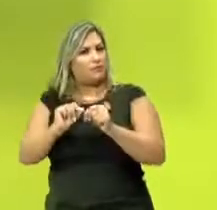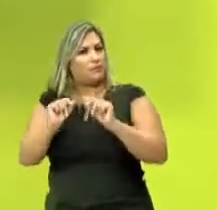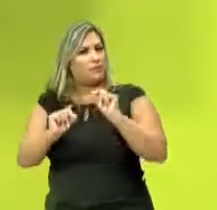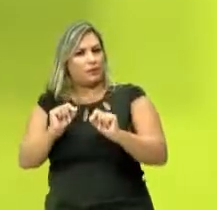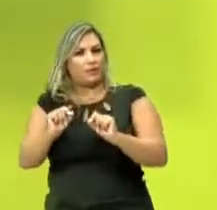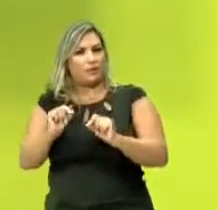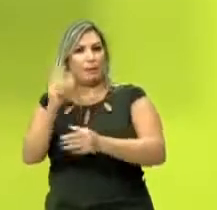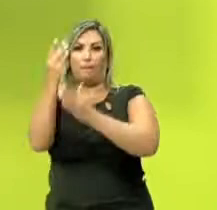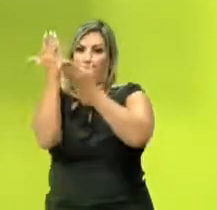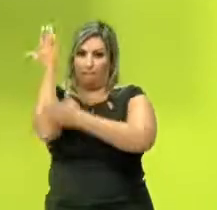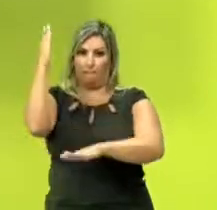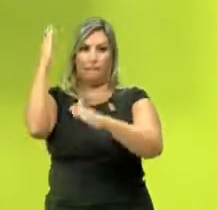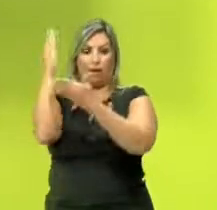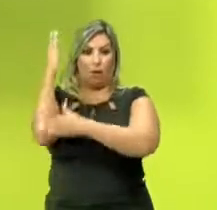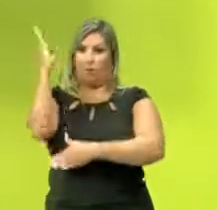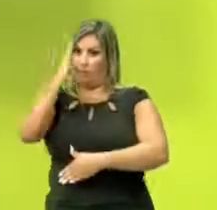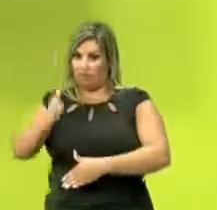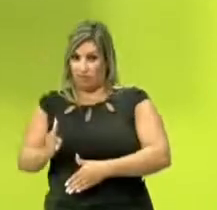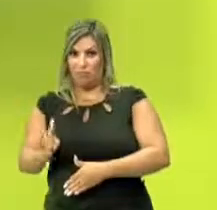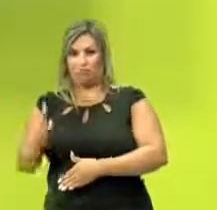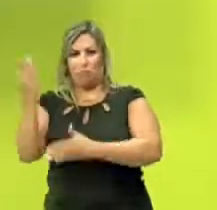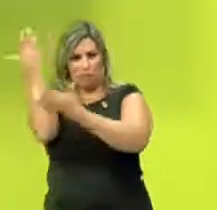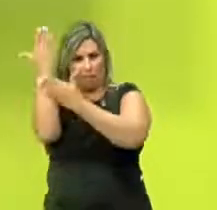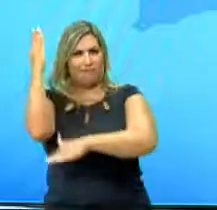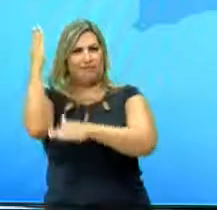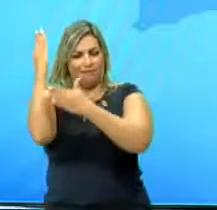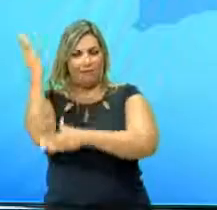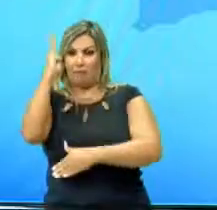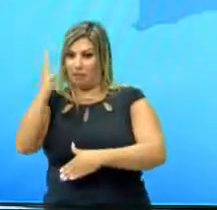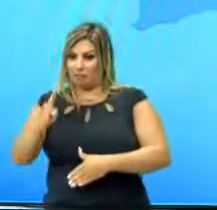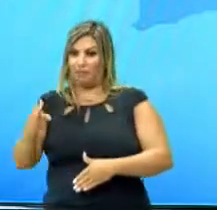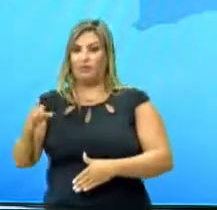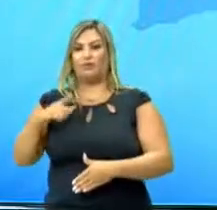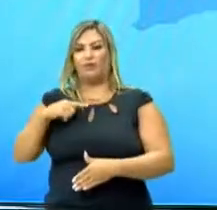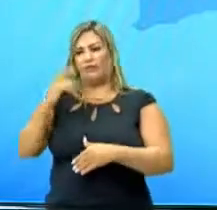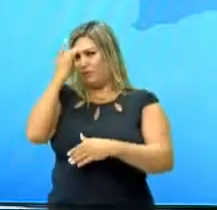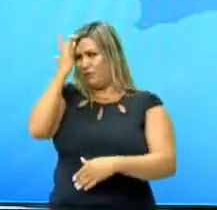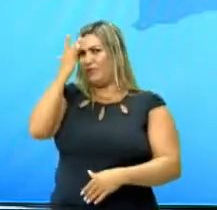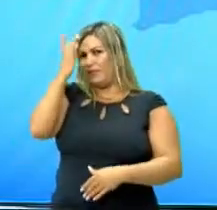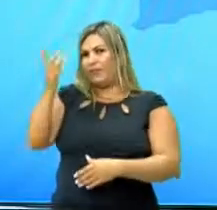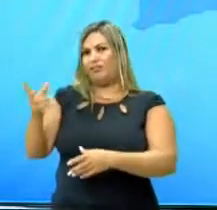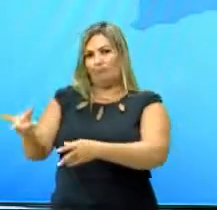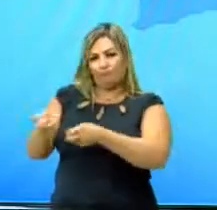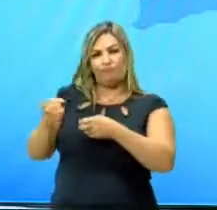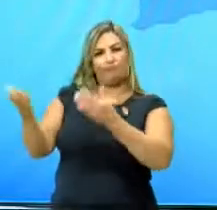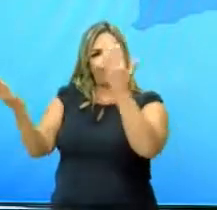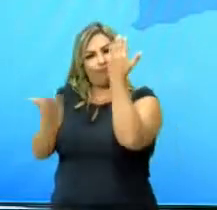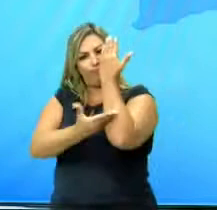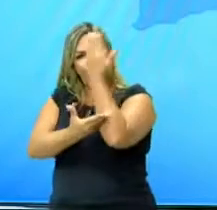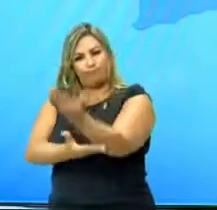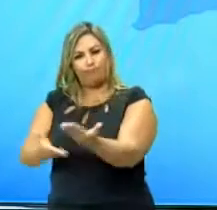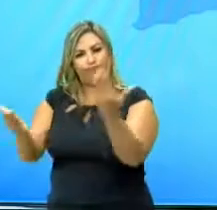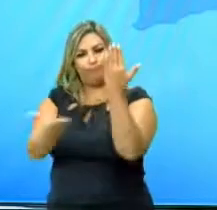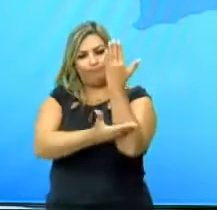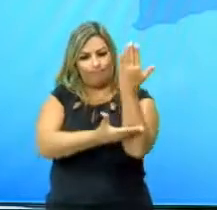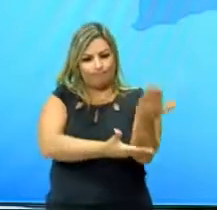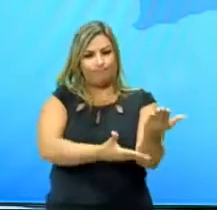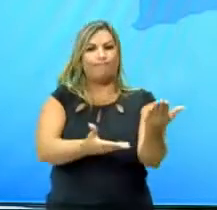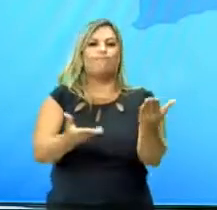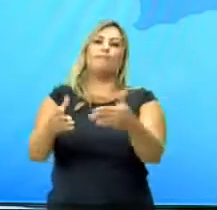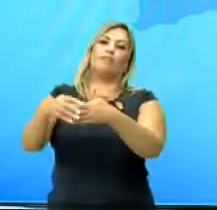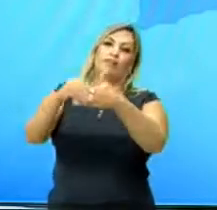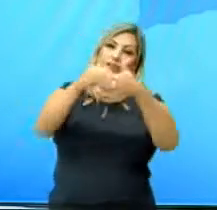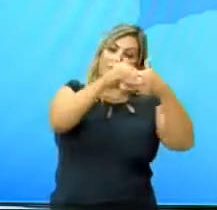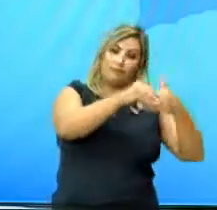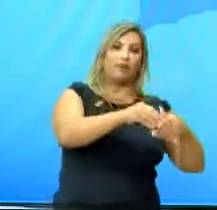fizeram, o pau-brasil. Então, pegaram o pau-brasil no litoral, né? Estava mais fácil, estava mais no litoral. Então, retiravam o pau